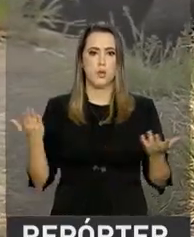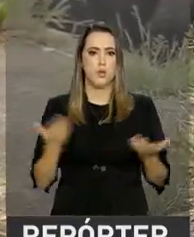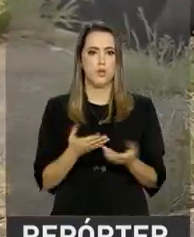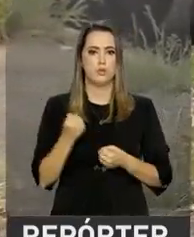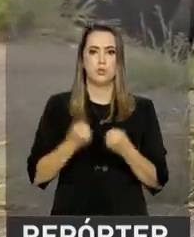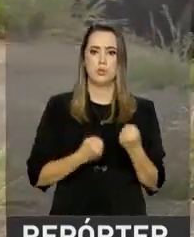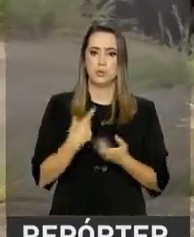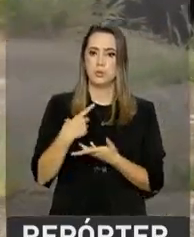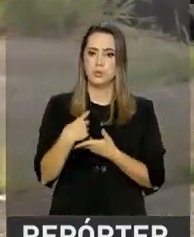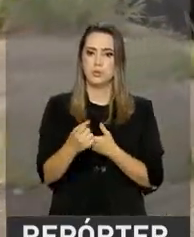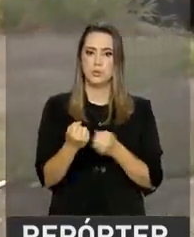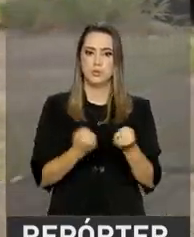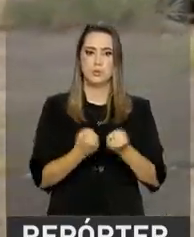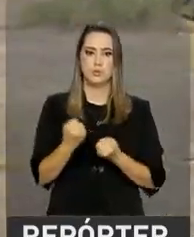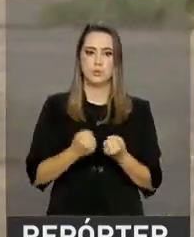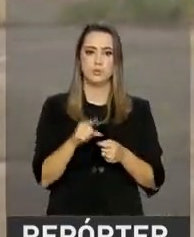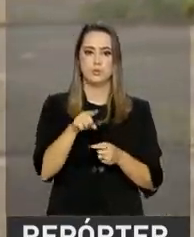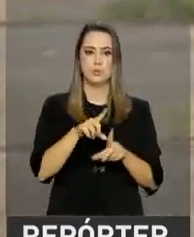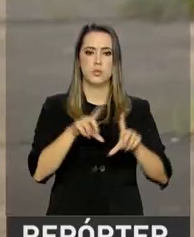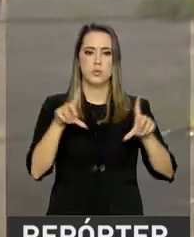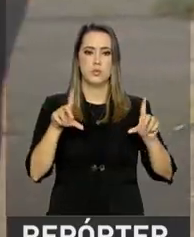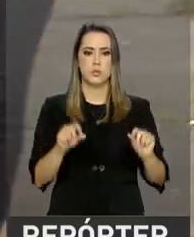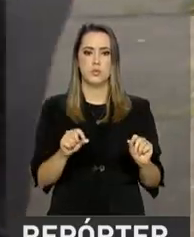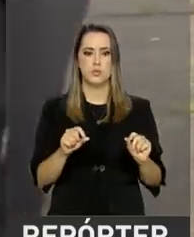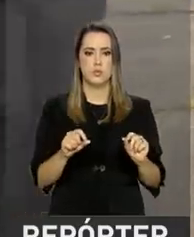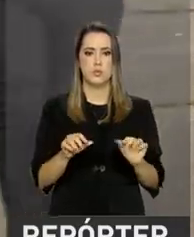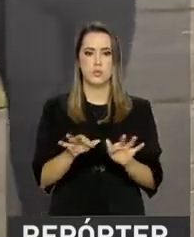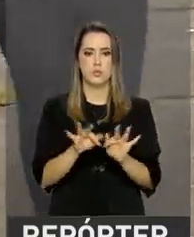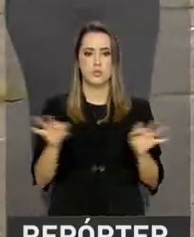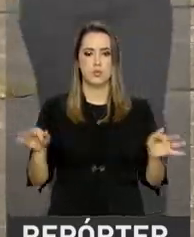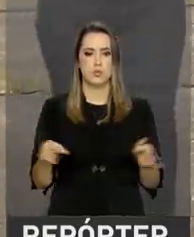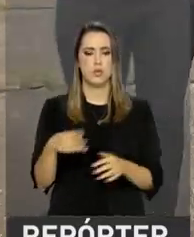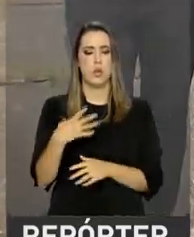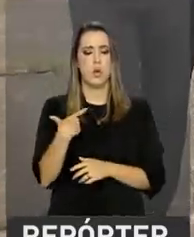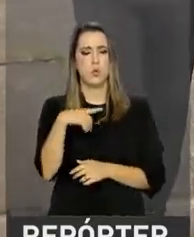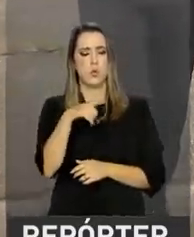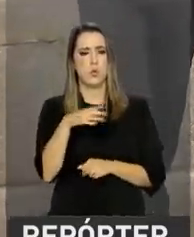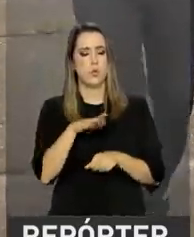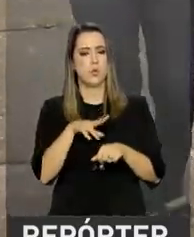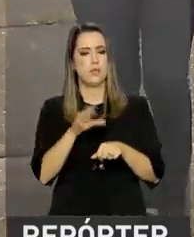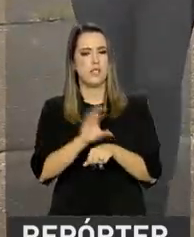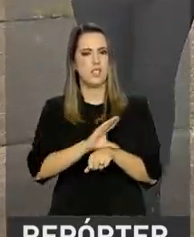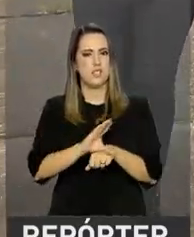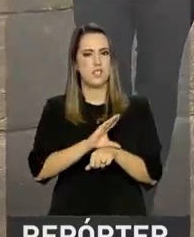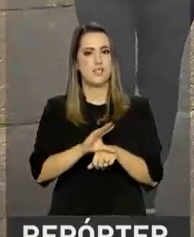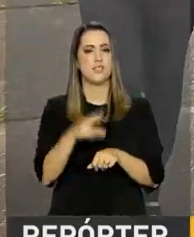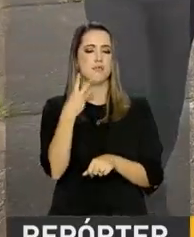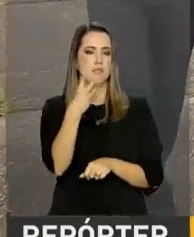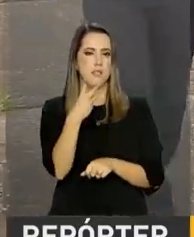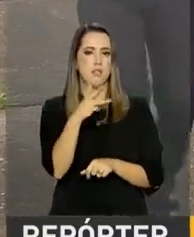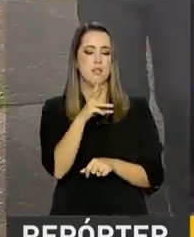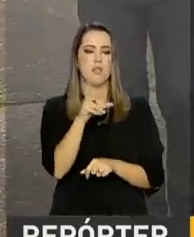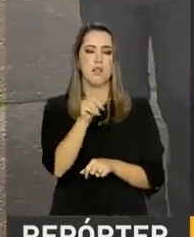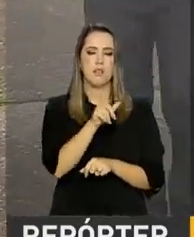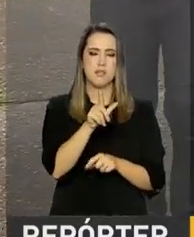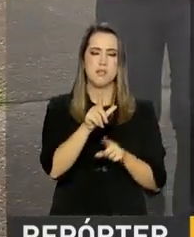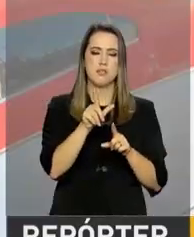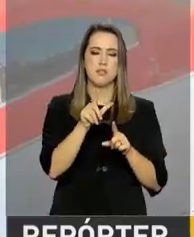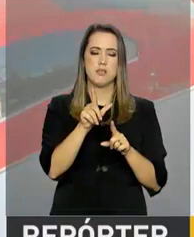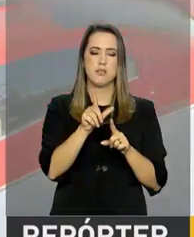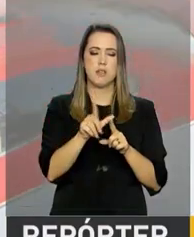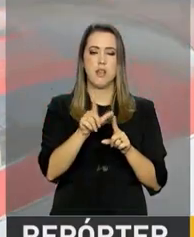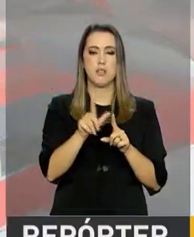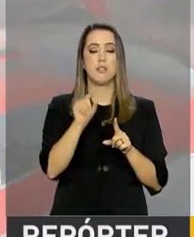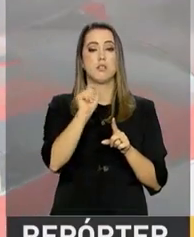carros saem da concessionária com a placa SIM, cinza, três letras, quatro números, cidade e estado onde foi emplacado.